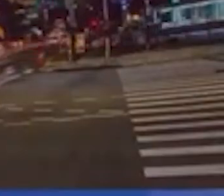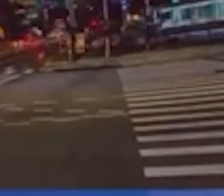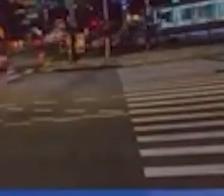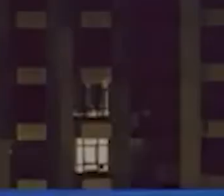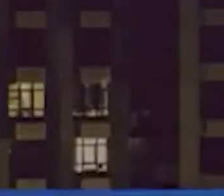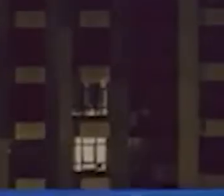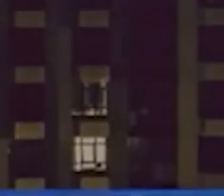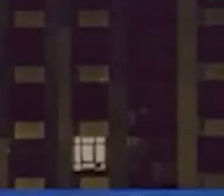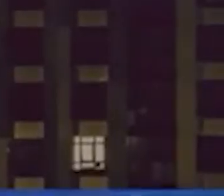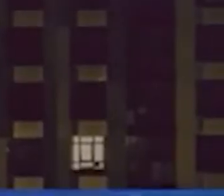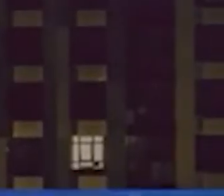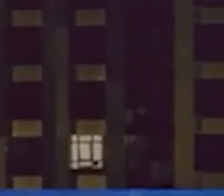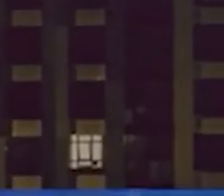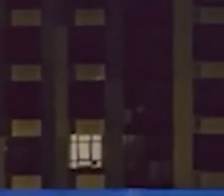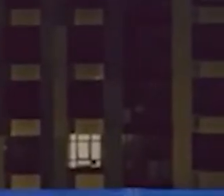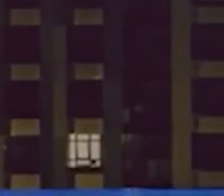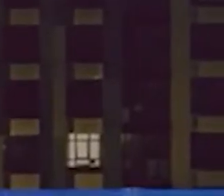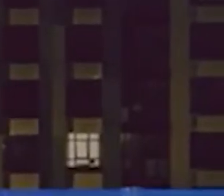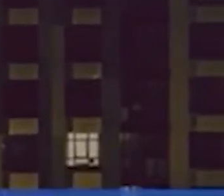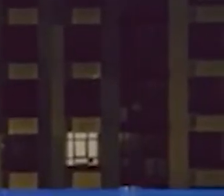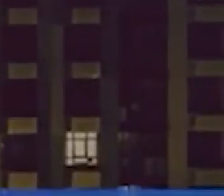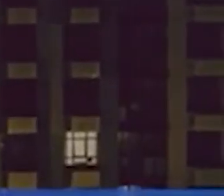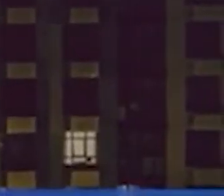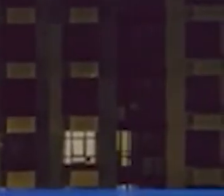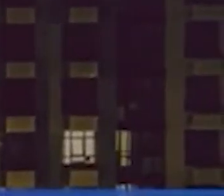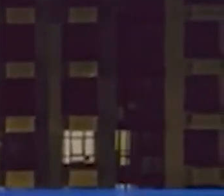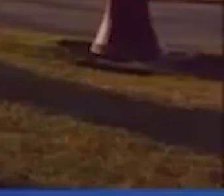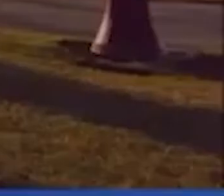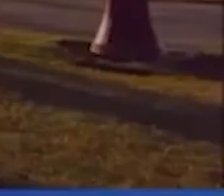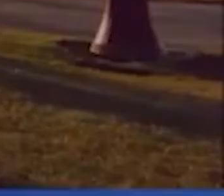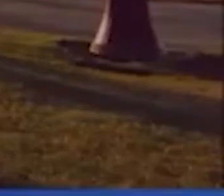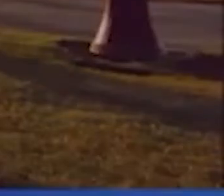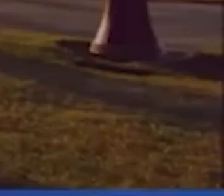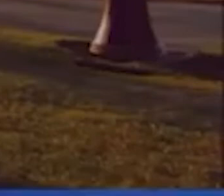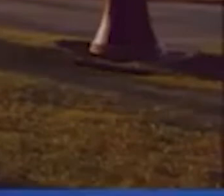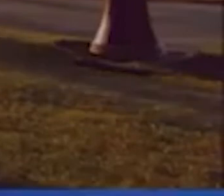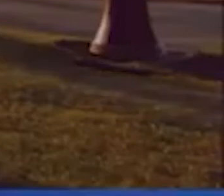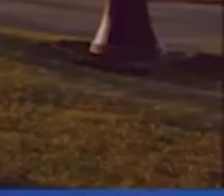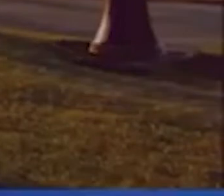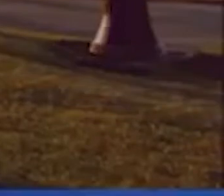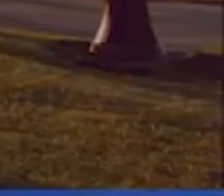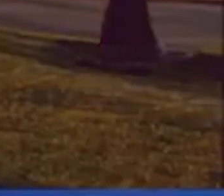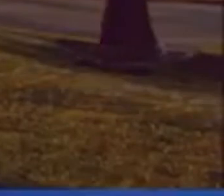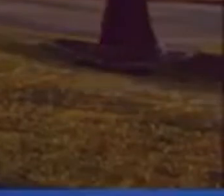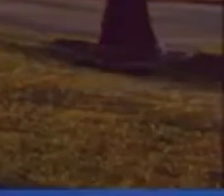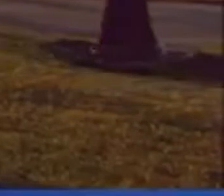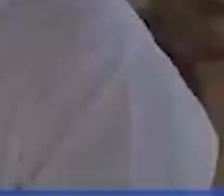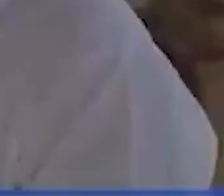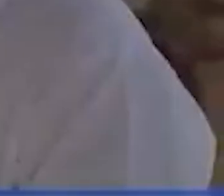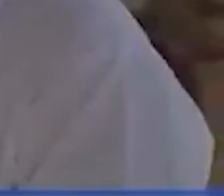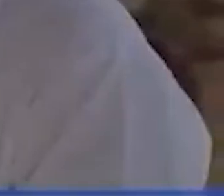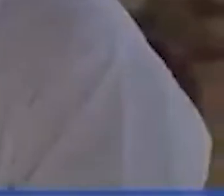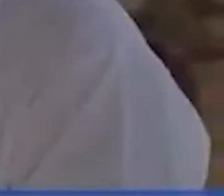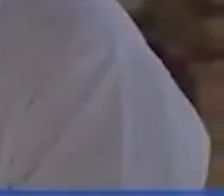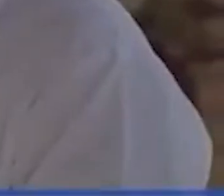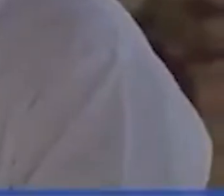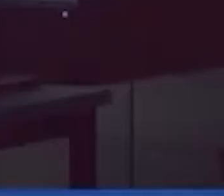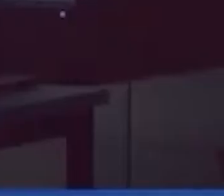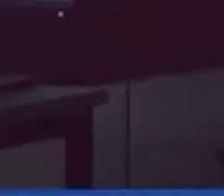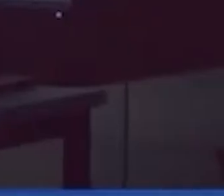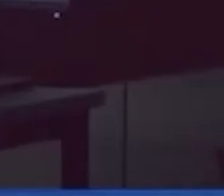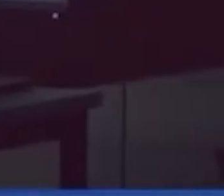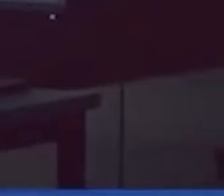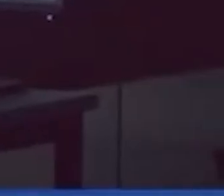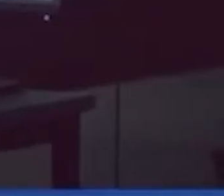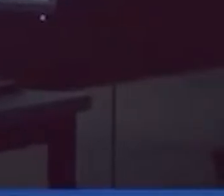É um grande desafio. como tornar as cidades mais sustentáveis e resilientes para aqueles que vivem e trabalham nelas todos os